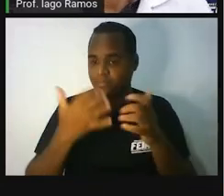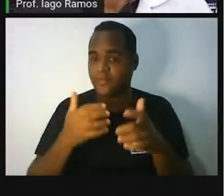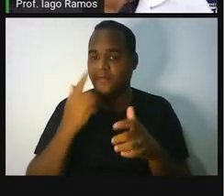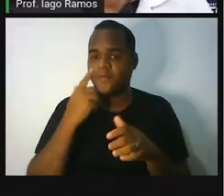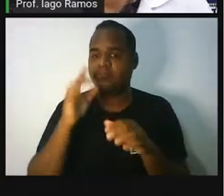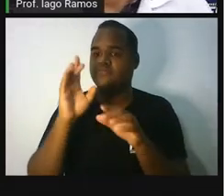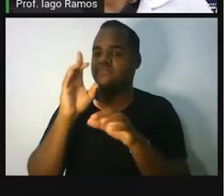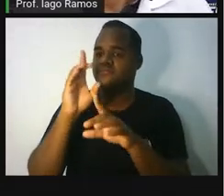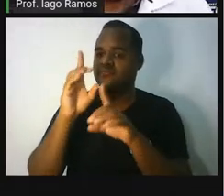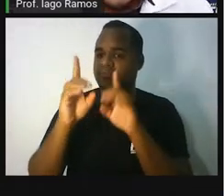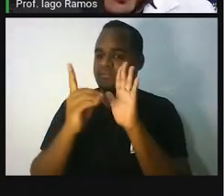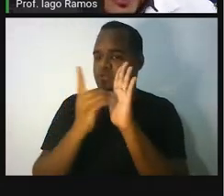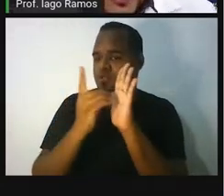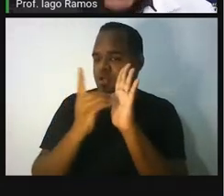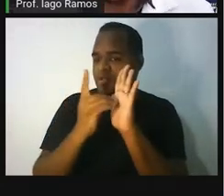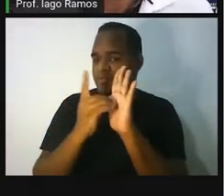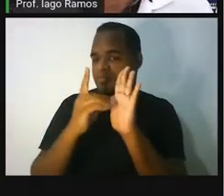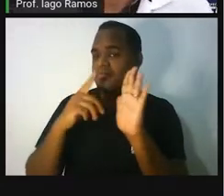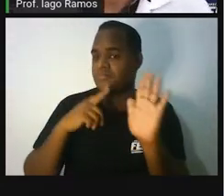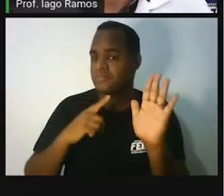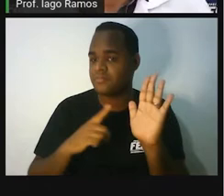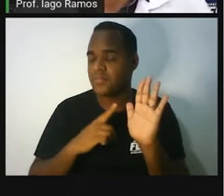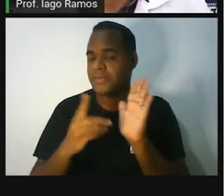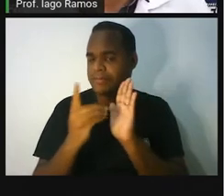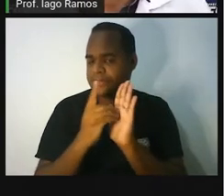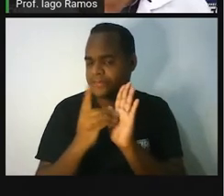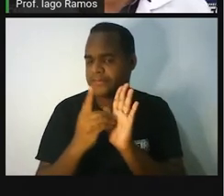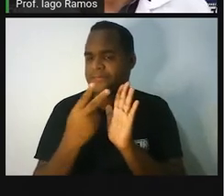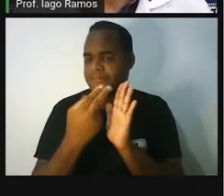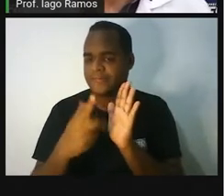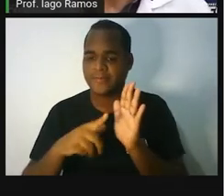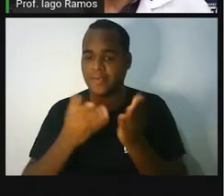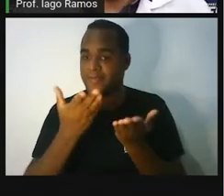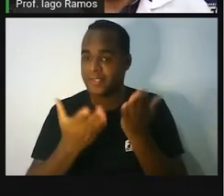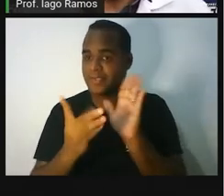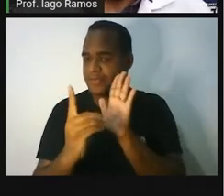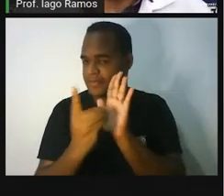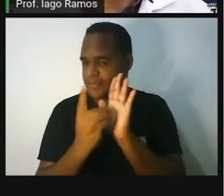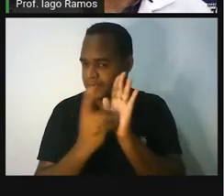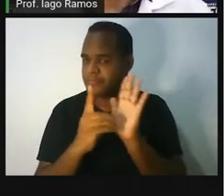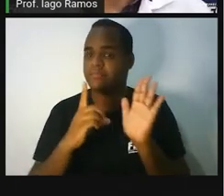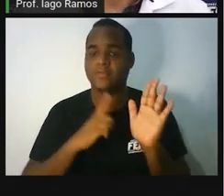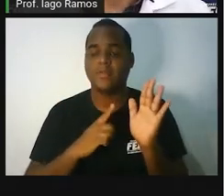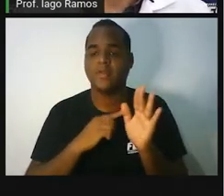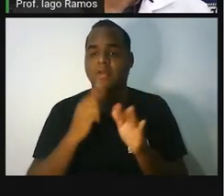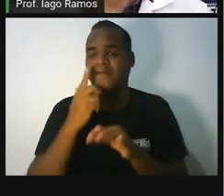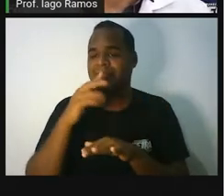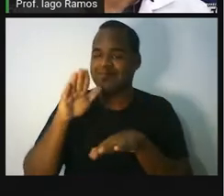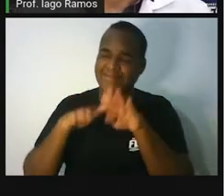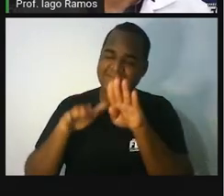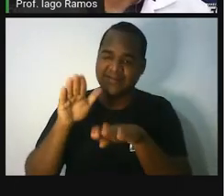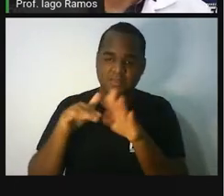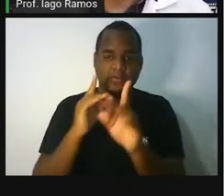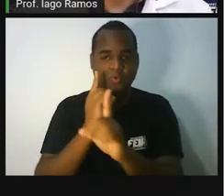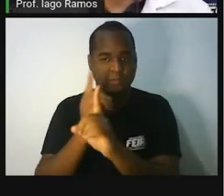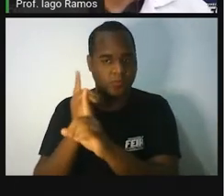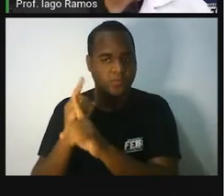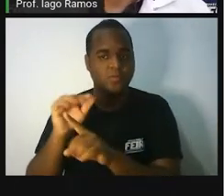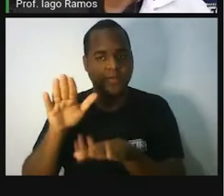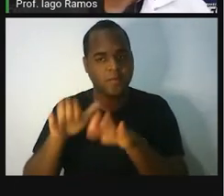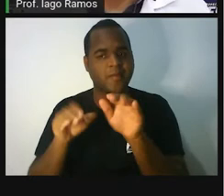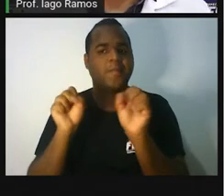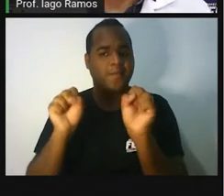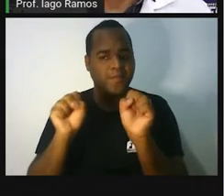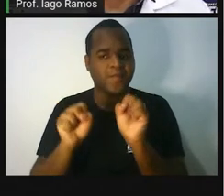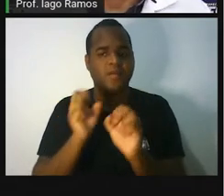vê, na maioria das vezes, a balança é digital. Mas, mesmo sendo raro, ainda é possível a gente encontrar